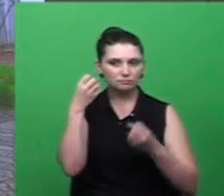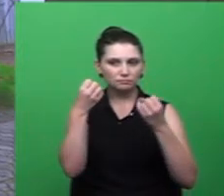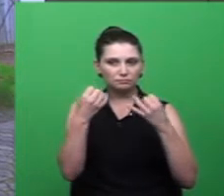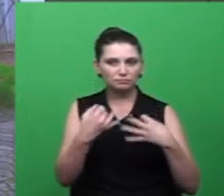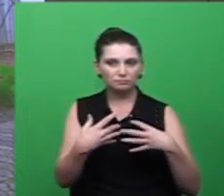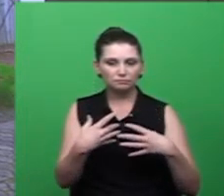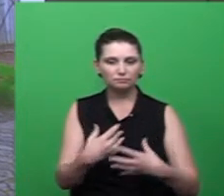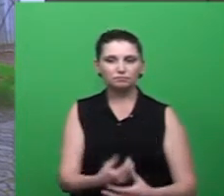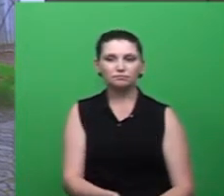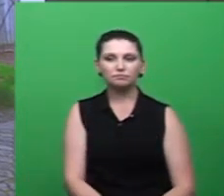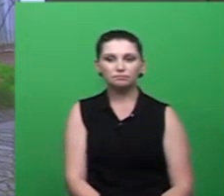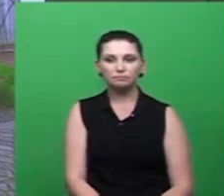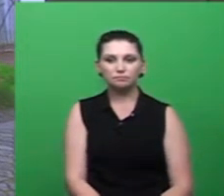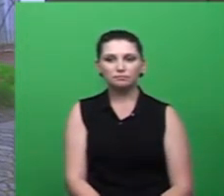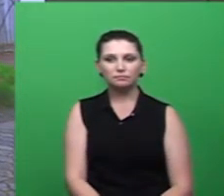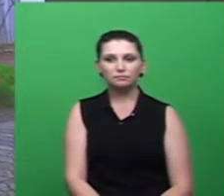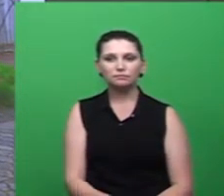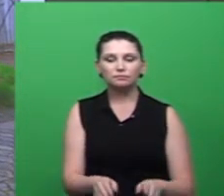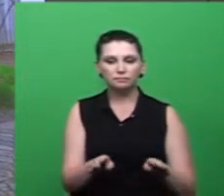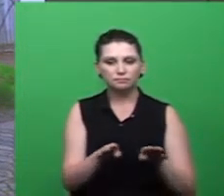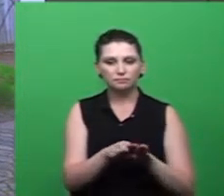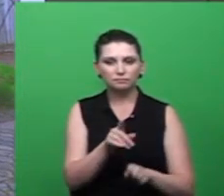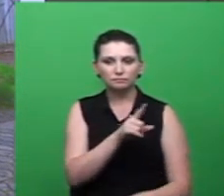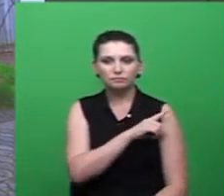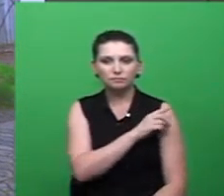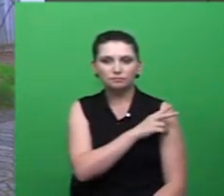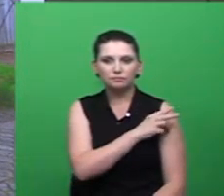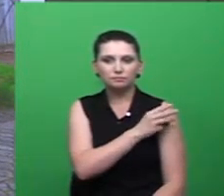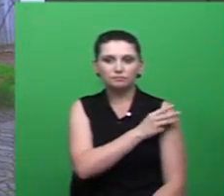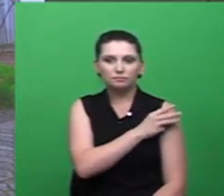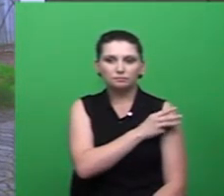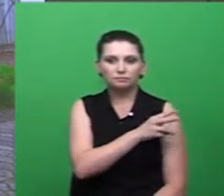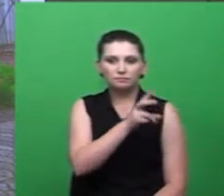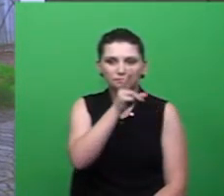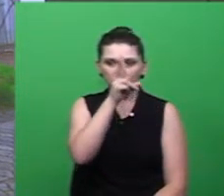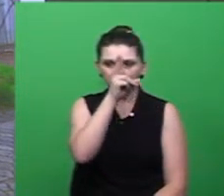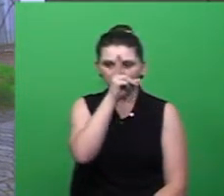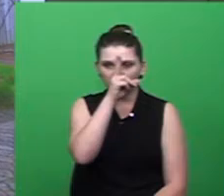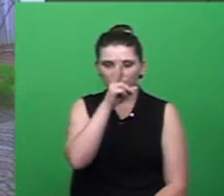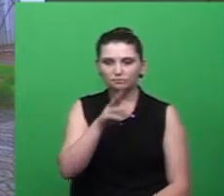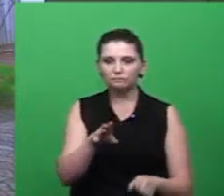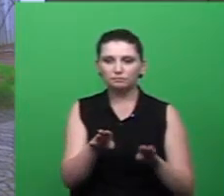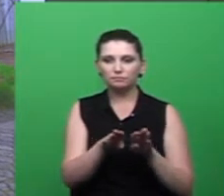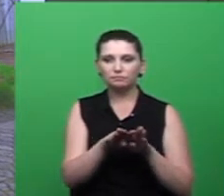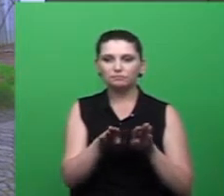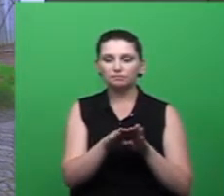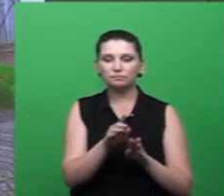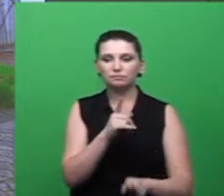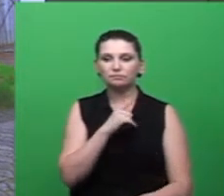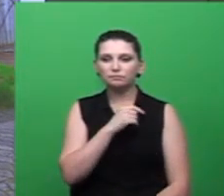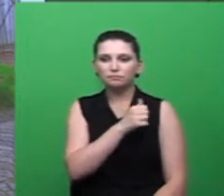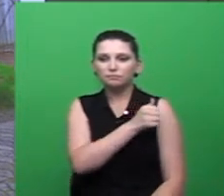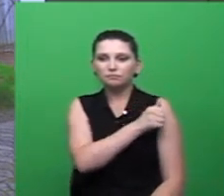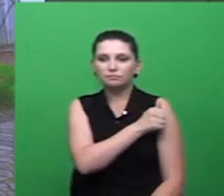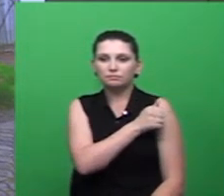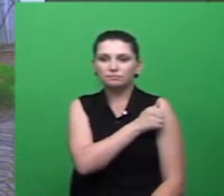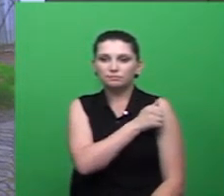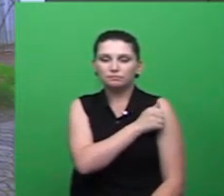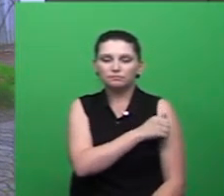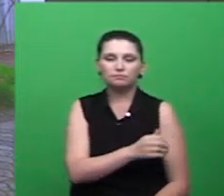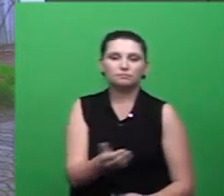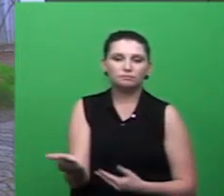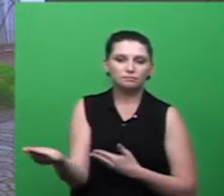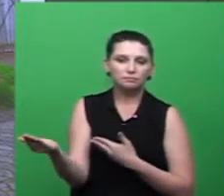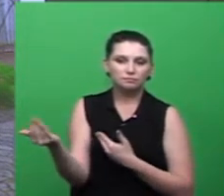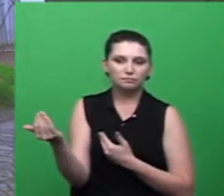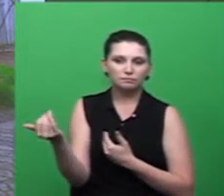Os anos, os anos finais, né, então, a gente já tem os estudantes mais na fase da adolescência,